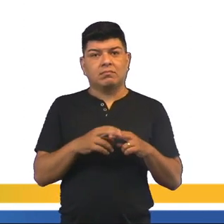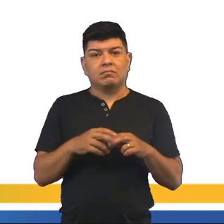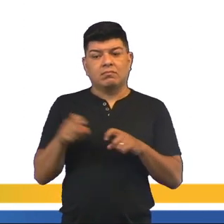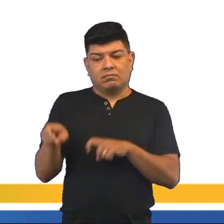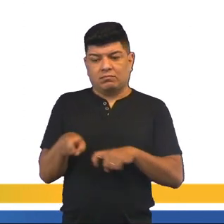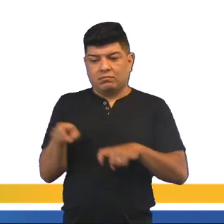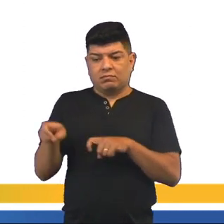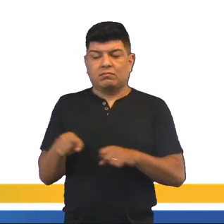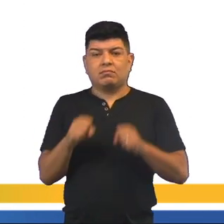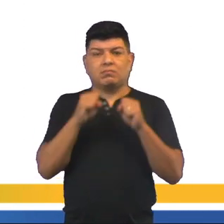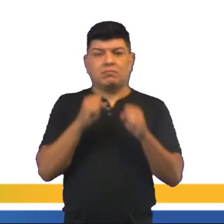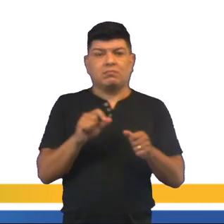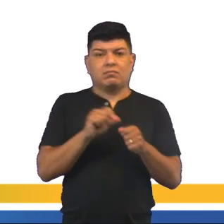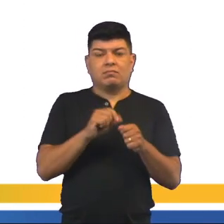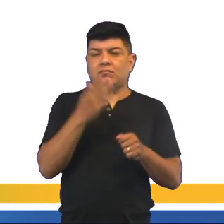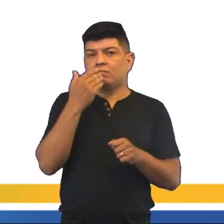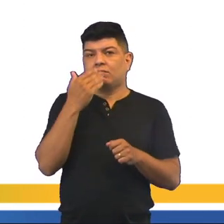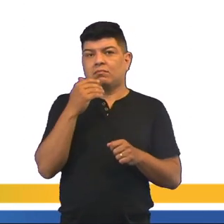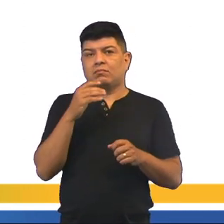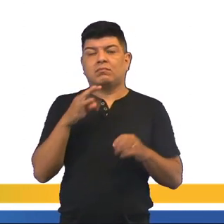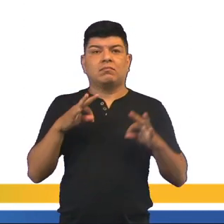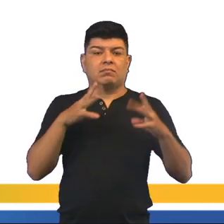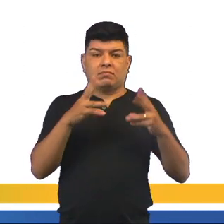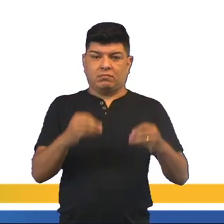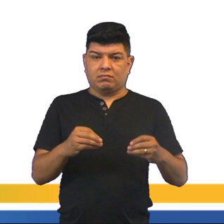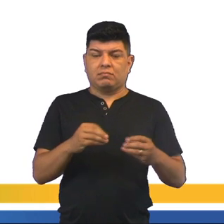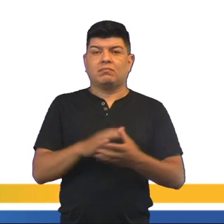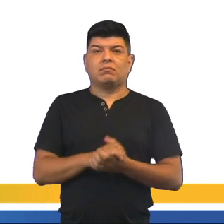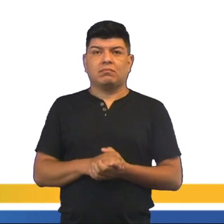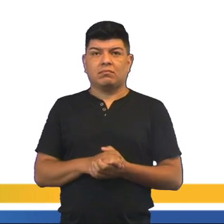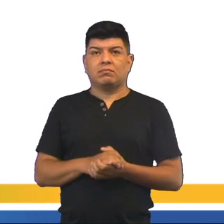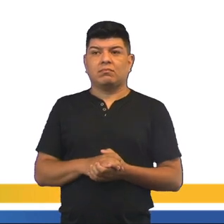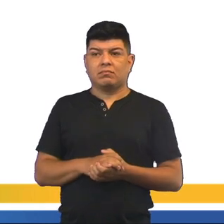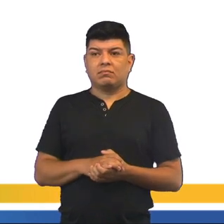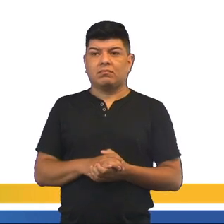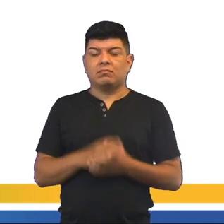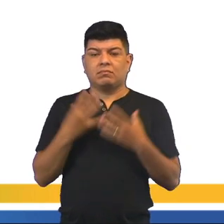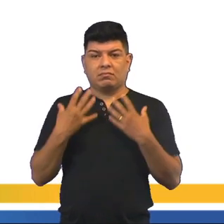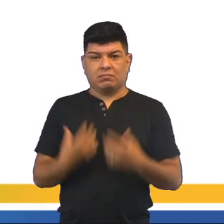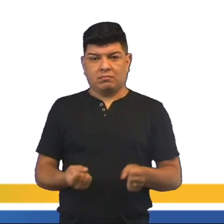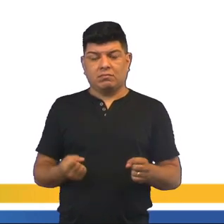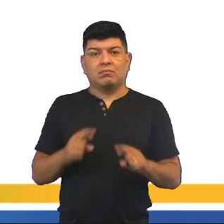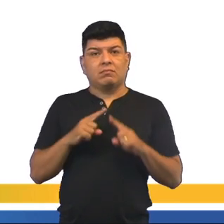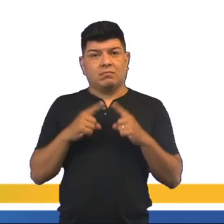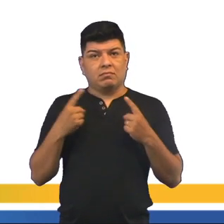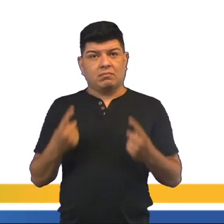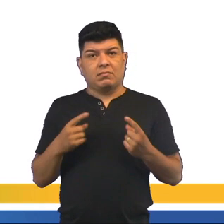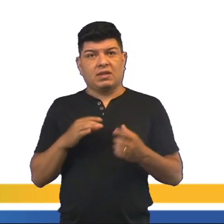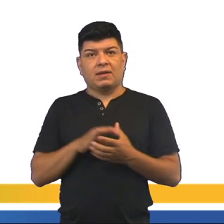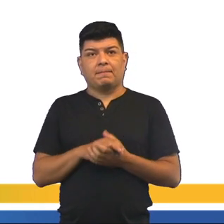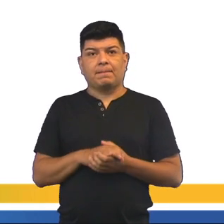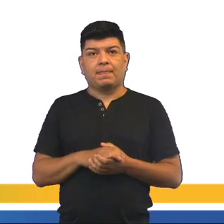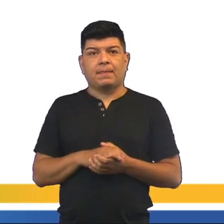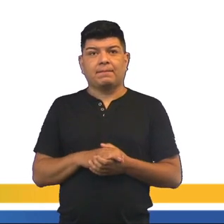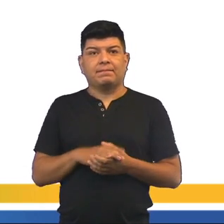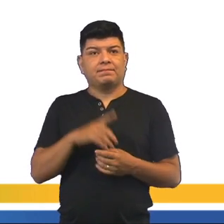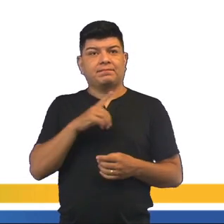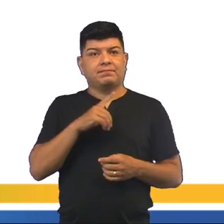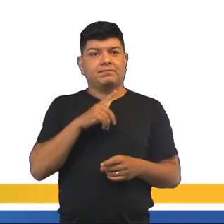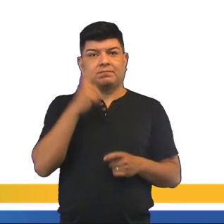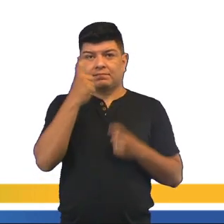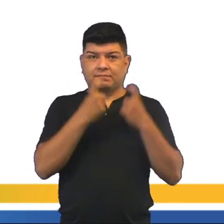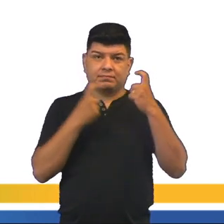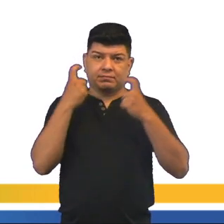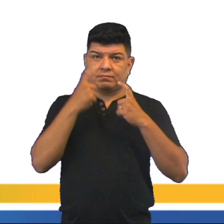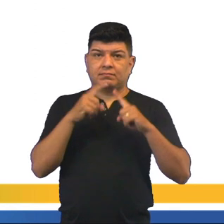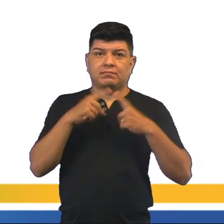agricultura era capaz de produzir alimentos suficientes para todos. Maltes, concordava com isto, mas havia essa